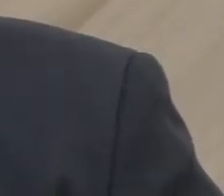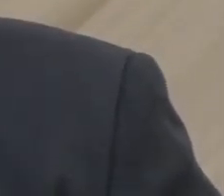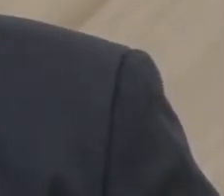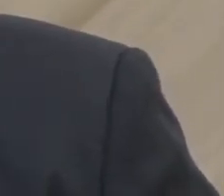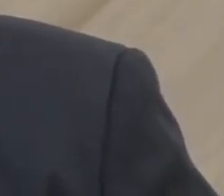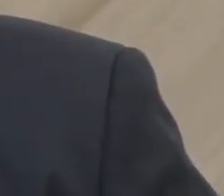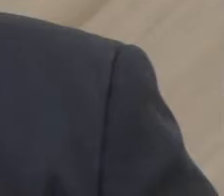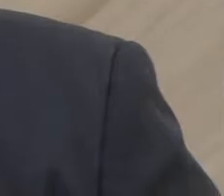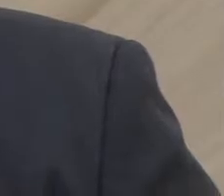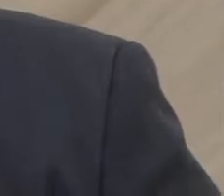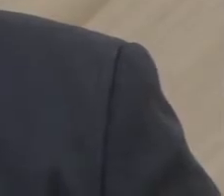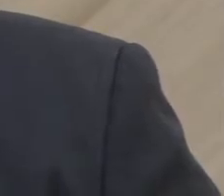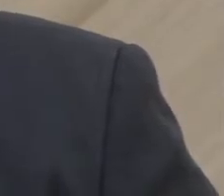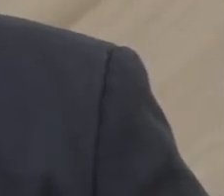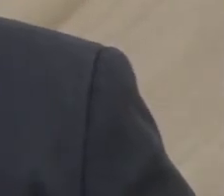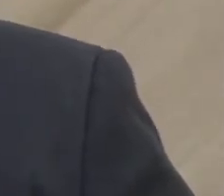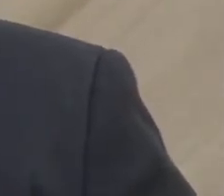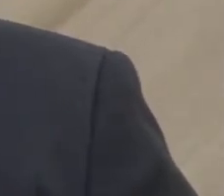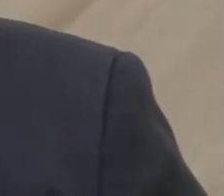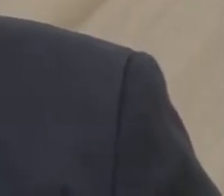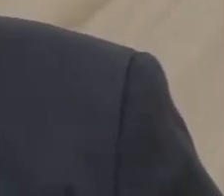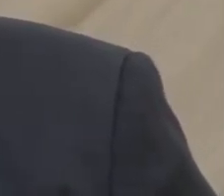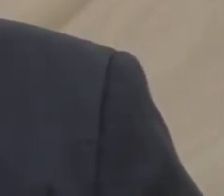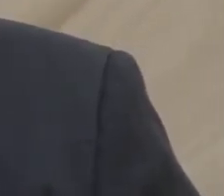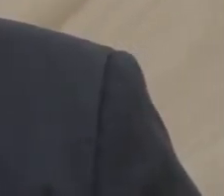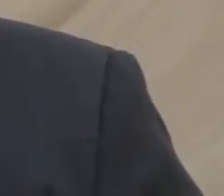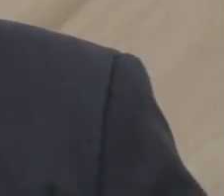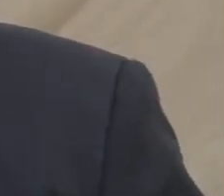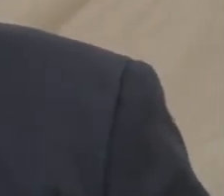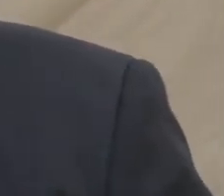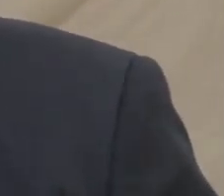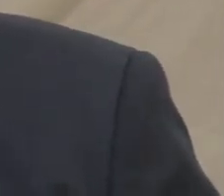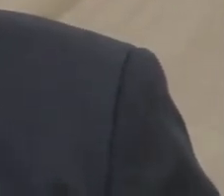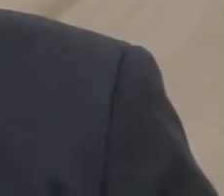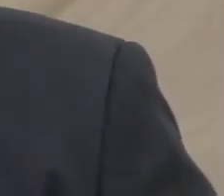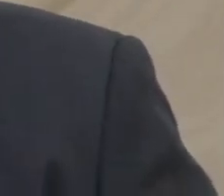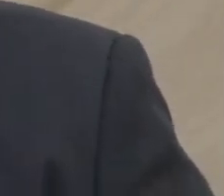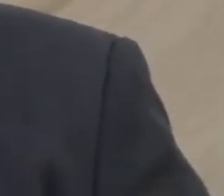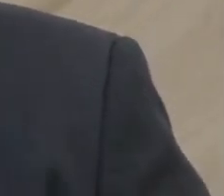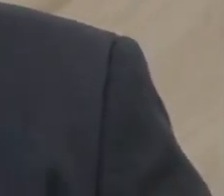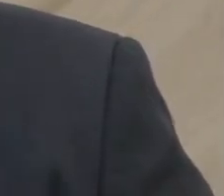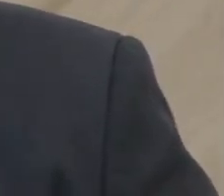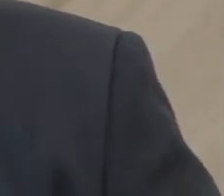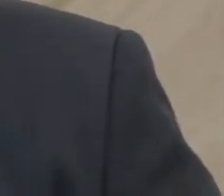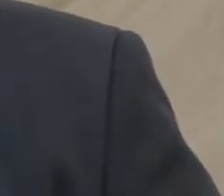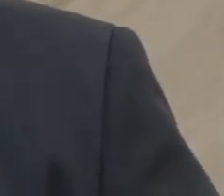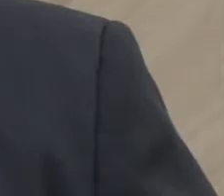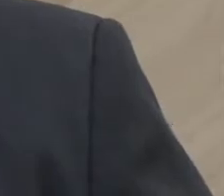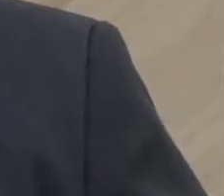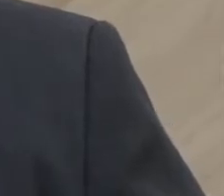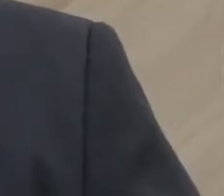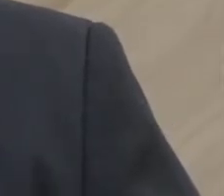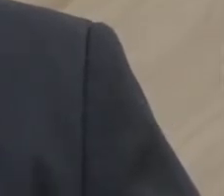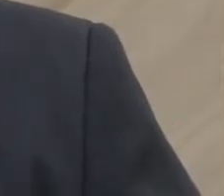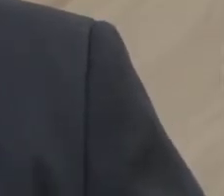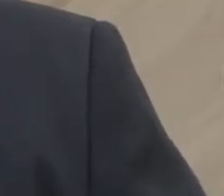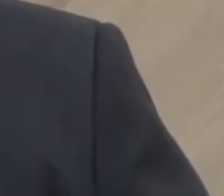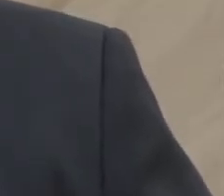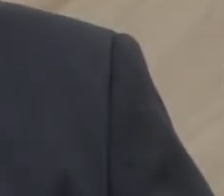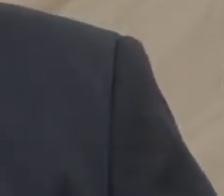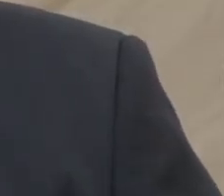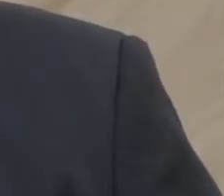encontrado no bairro Monte Estevam. E agora, algumas semanas atrás, foi encontrado um foco também no bairro Quarta Linha. Então, nós pedimos, né,